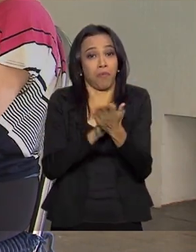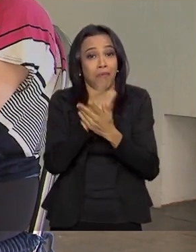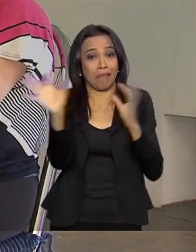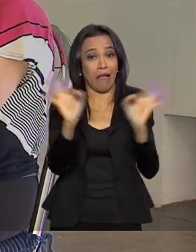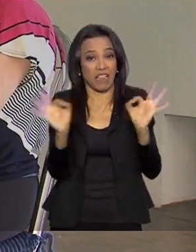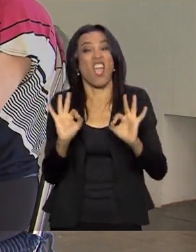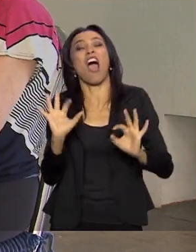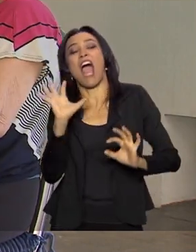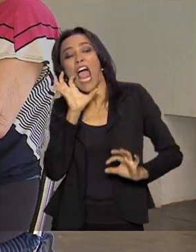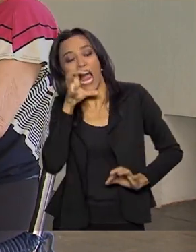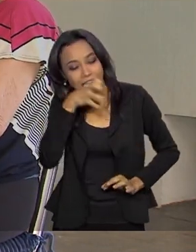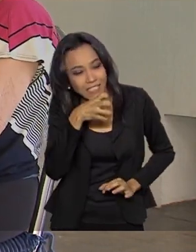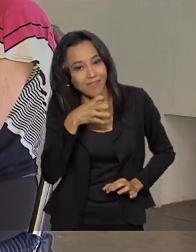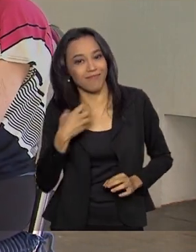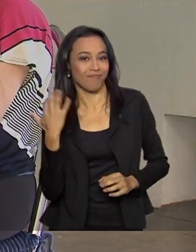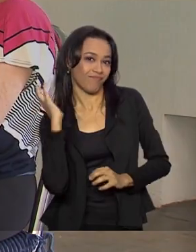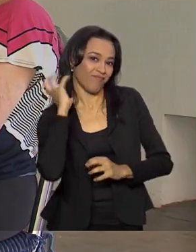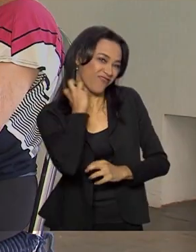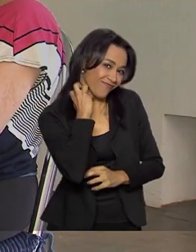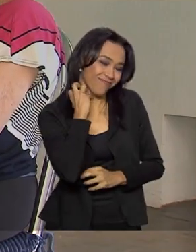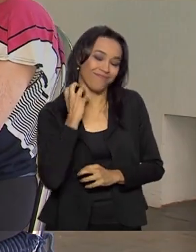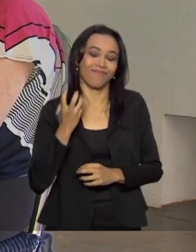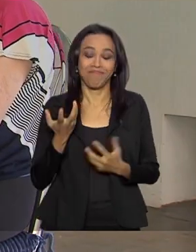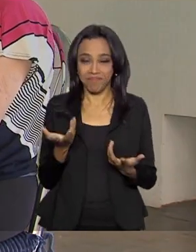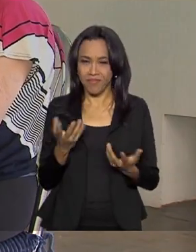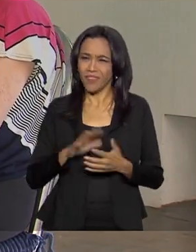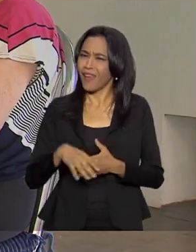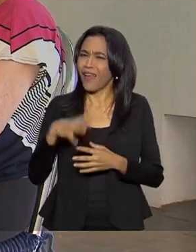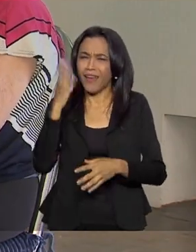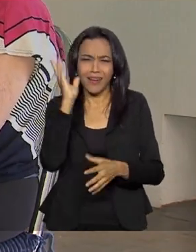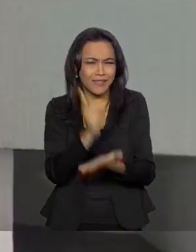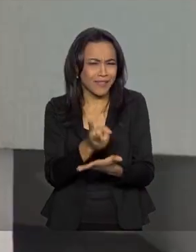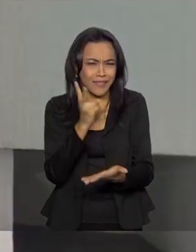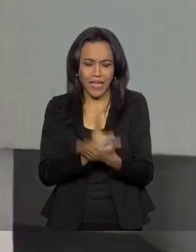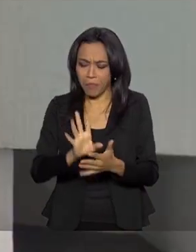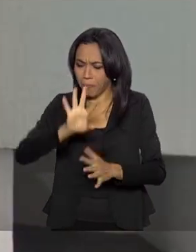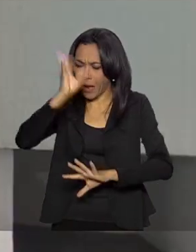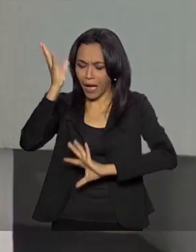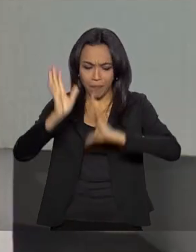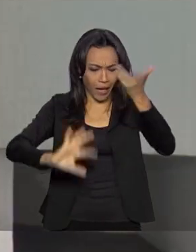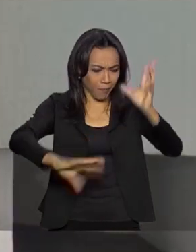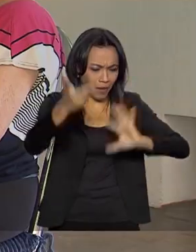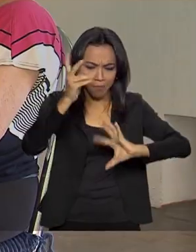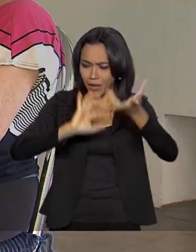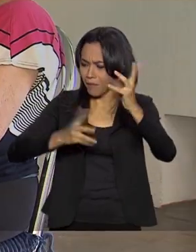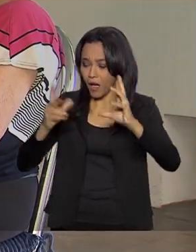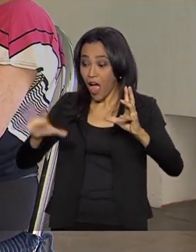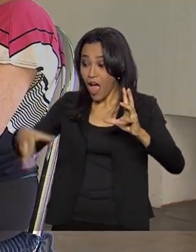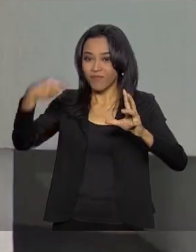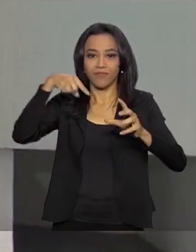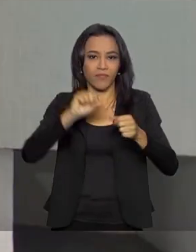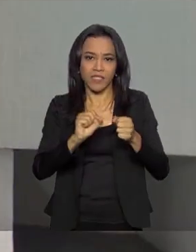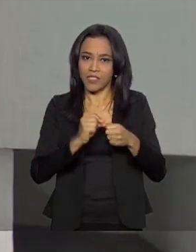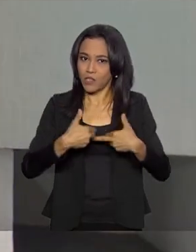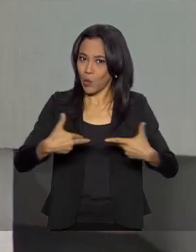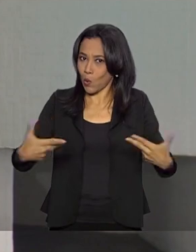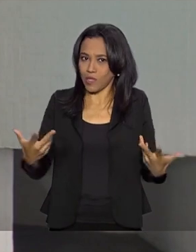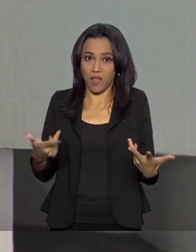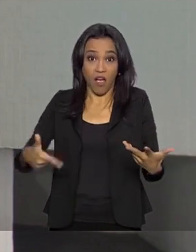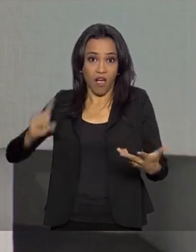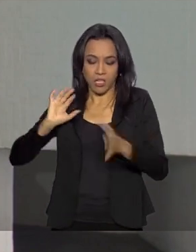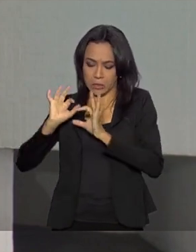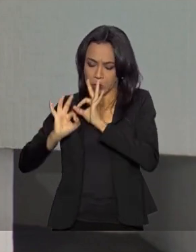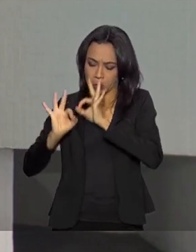você pegou justamente isso, a TV ao vivo, era improviso o tempo todo. Era improviso o tempo todo. Lembra outras histórias? A gente